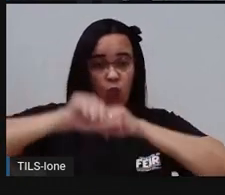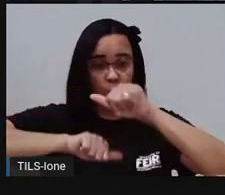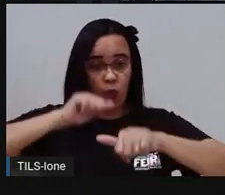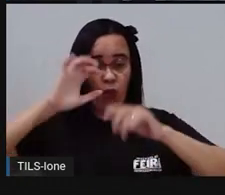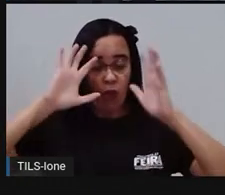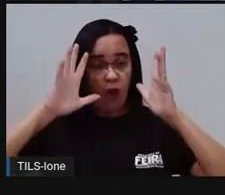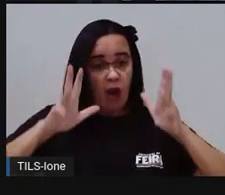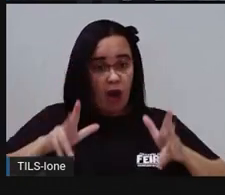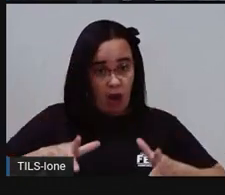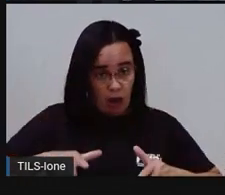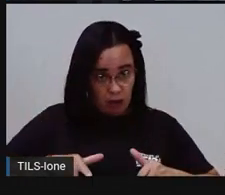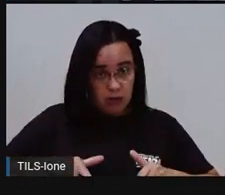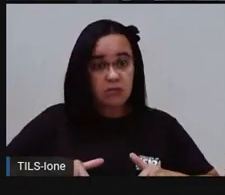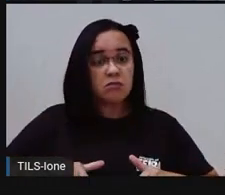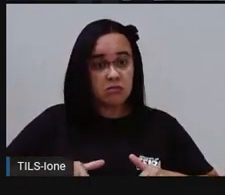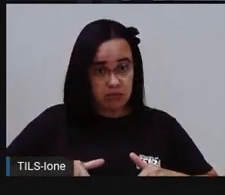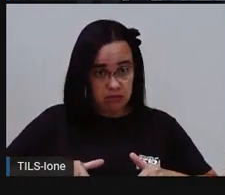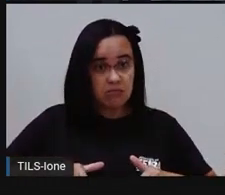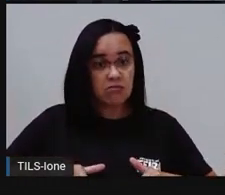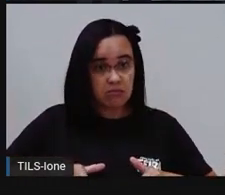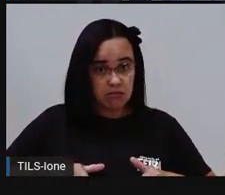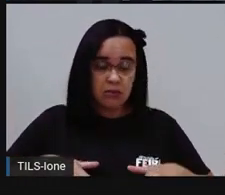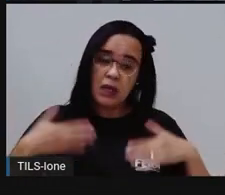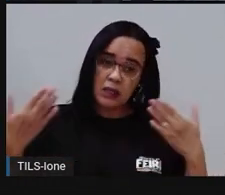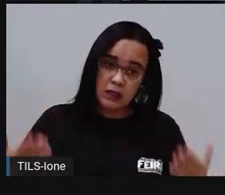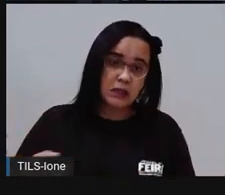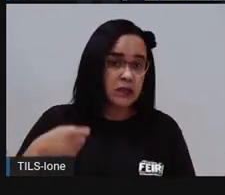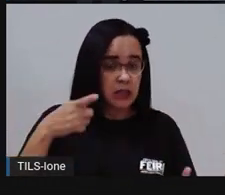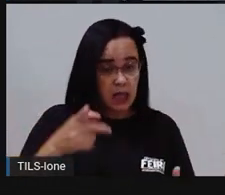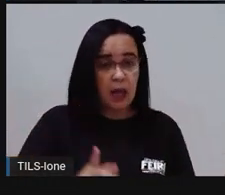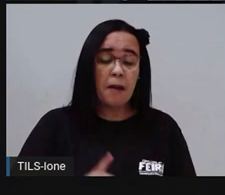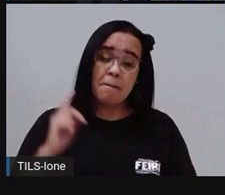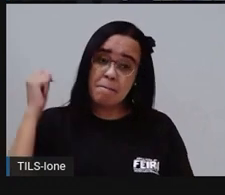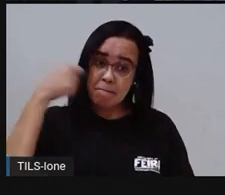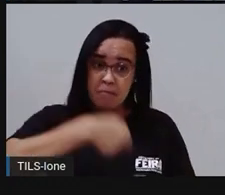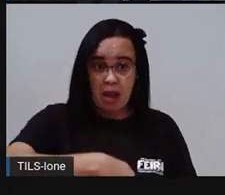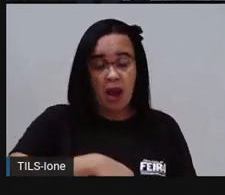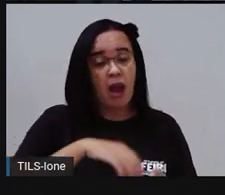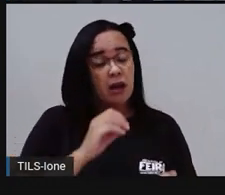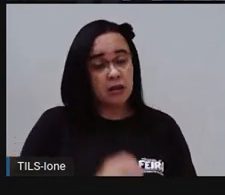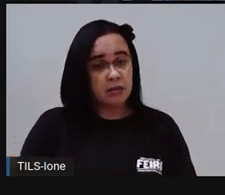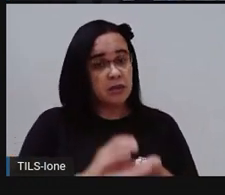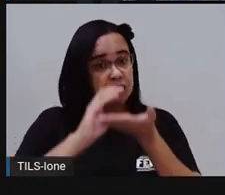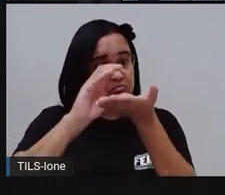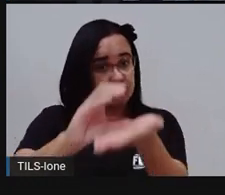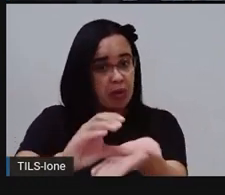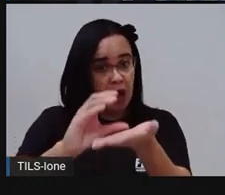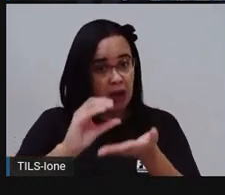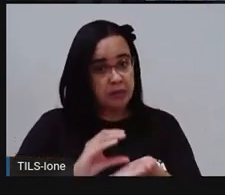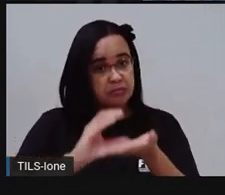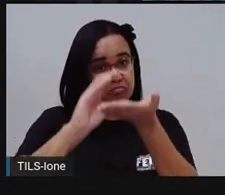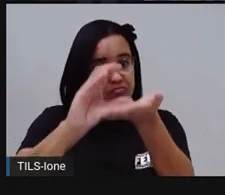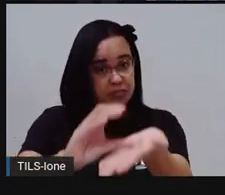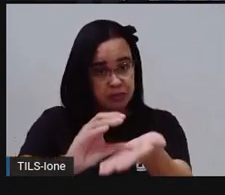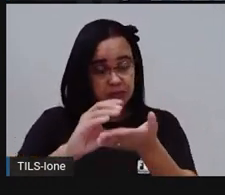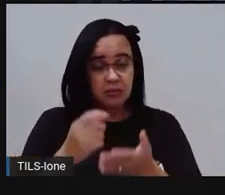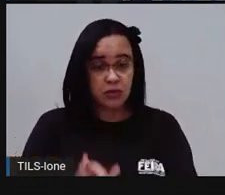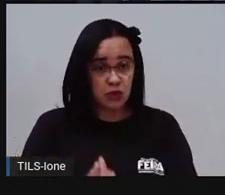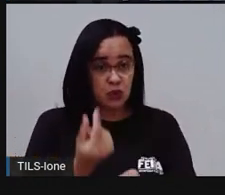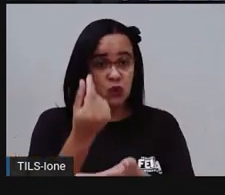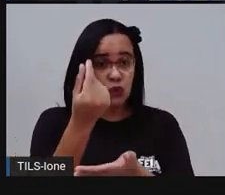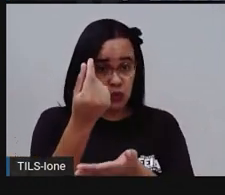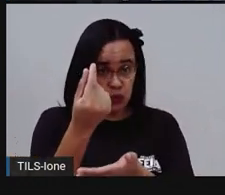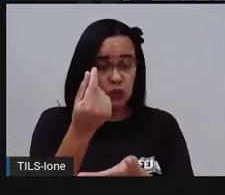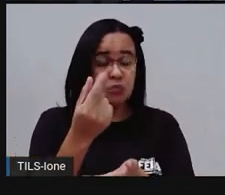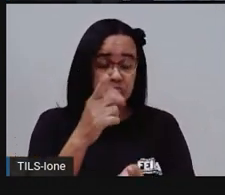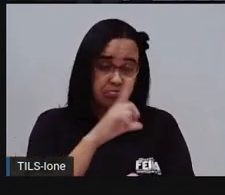Então esse valor, ele é pago para isso, para a gente poder contribuir, Cada família contribui com esse valor para que a gente tenha